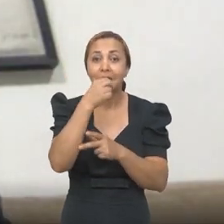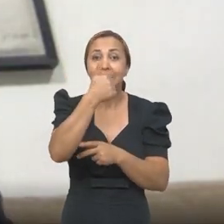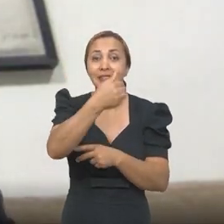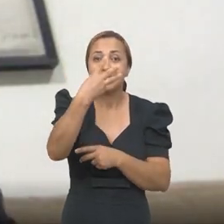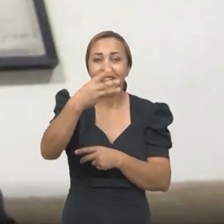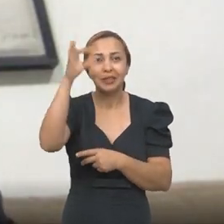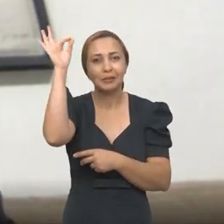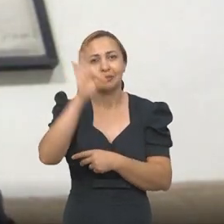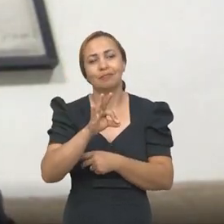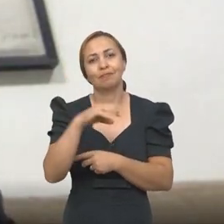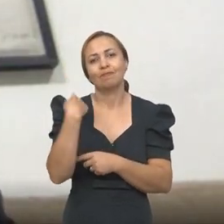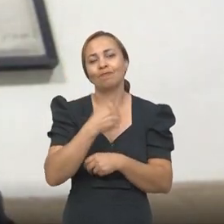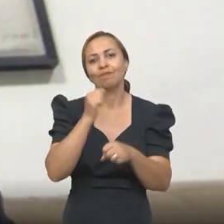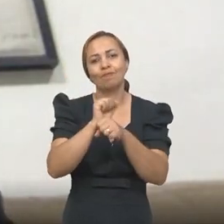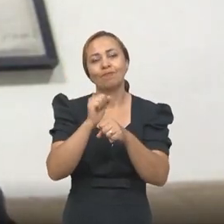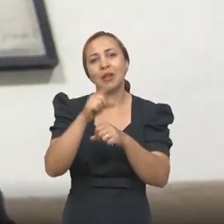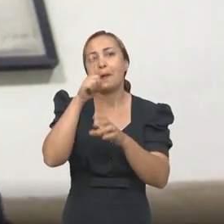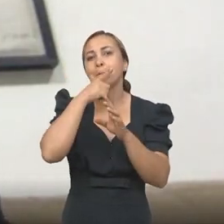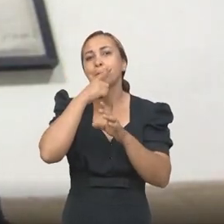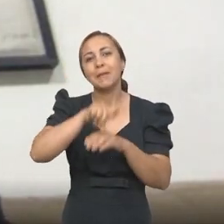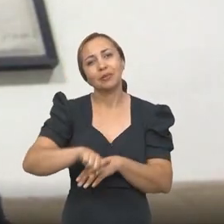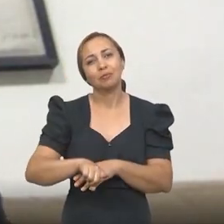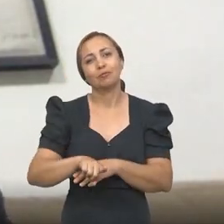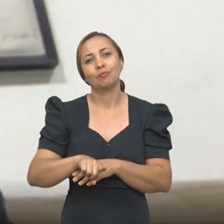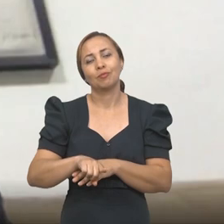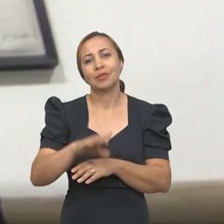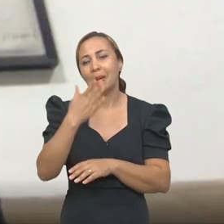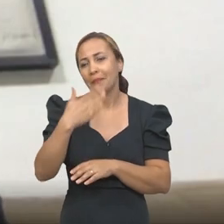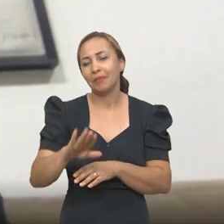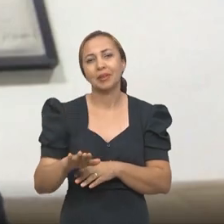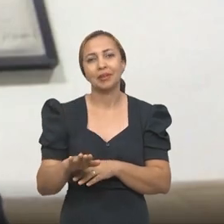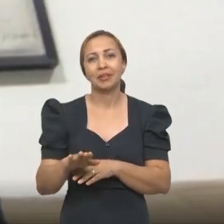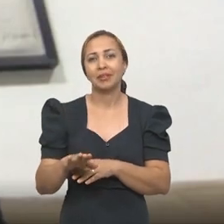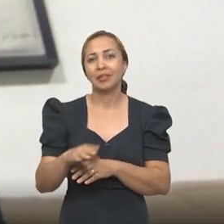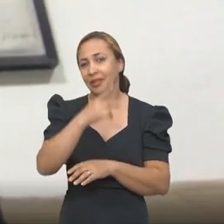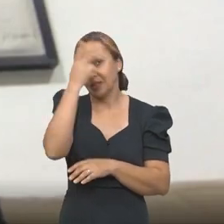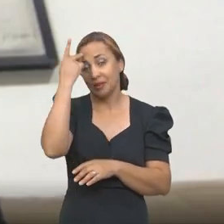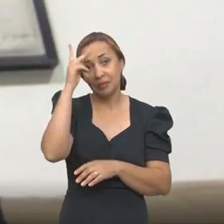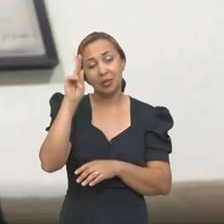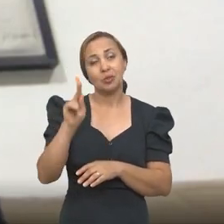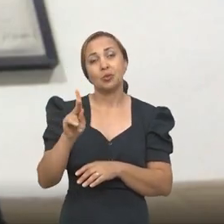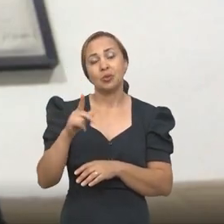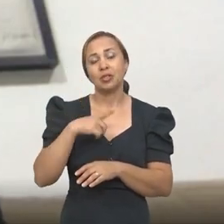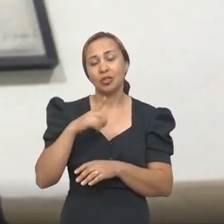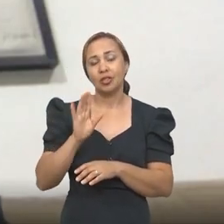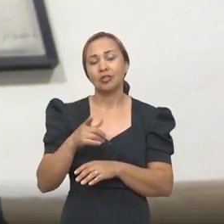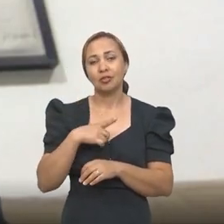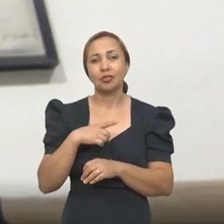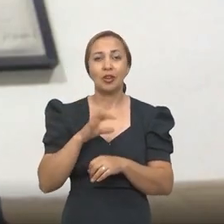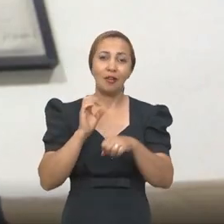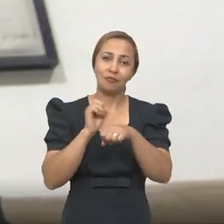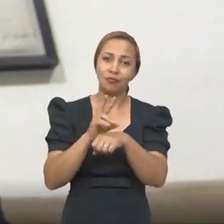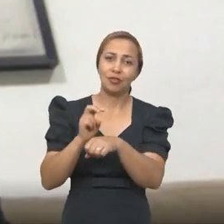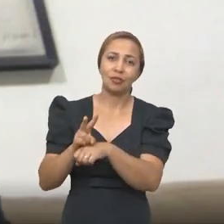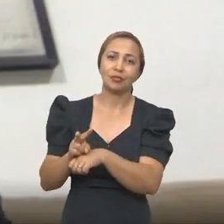% e esperávamos muito menos, menos da metade disso nos indivíduos sintomáticos.